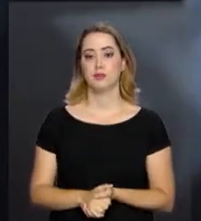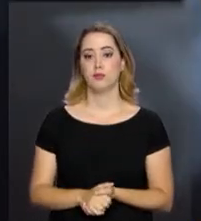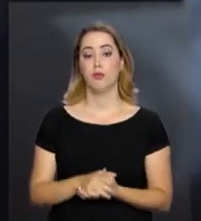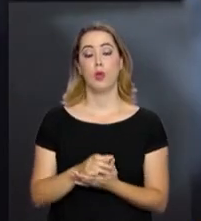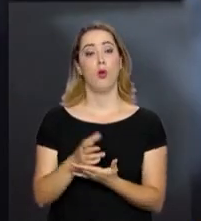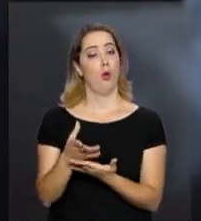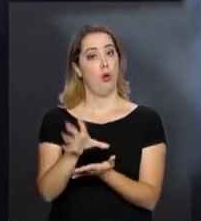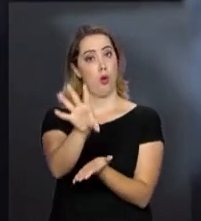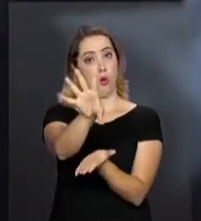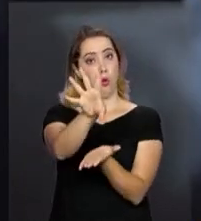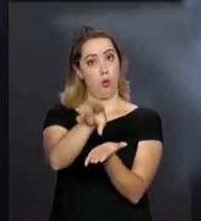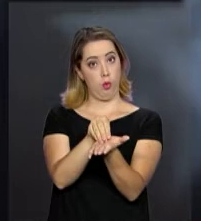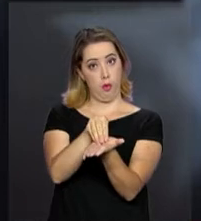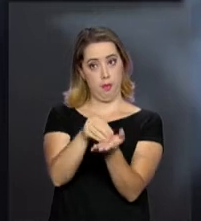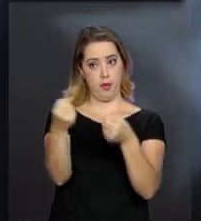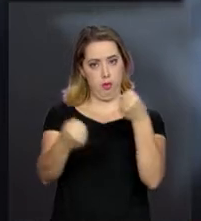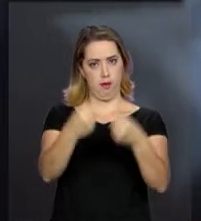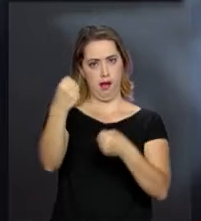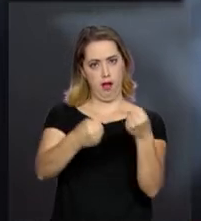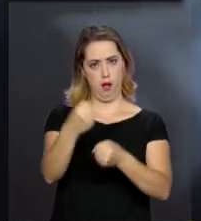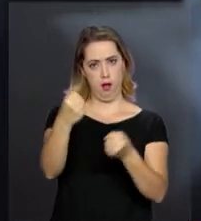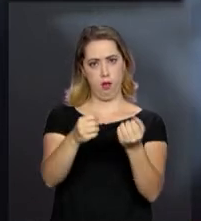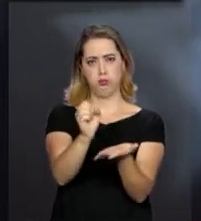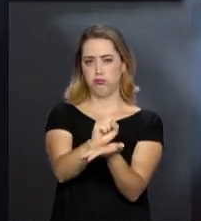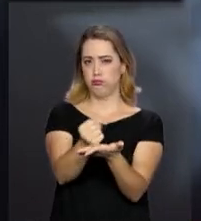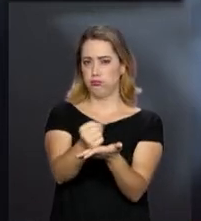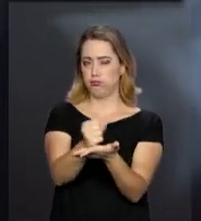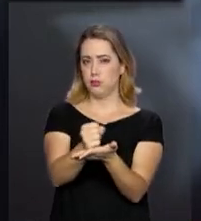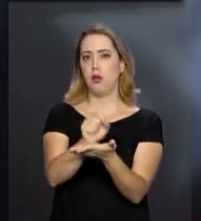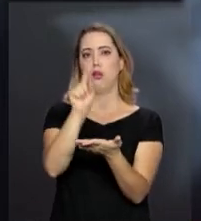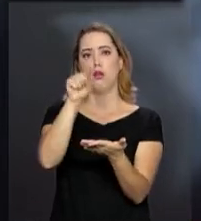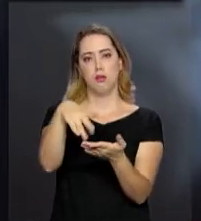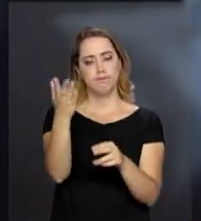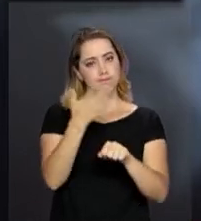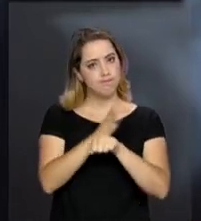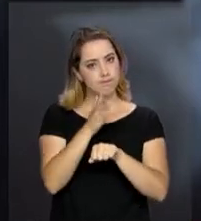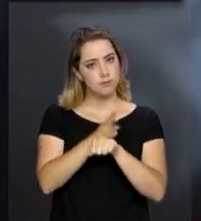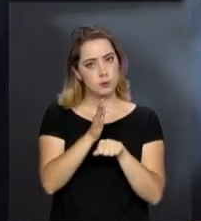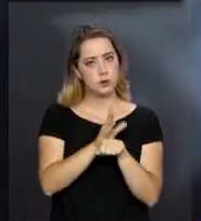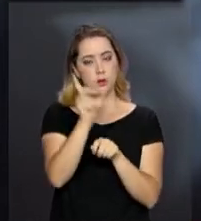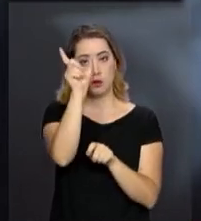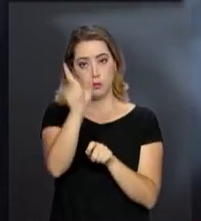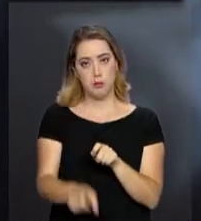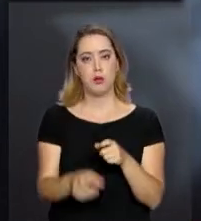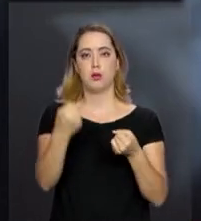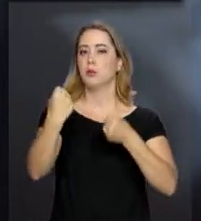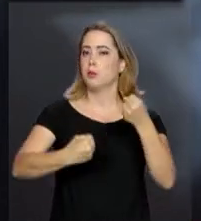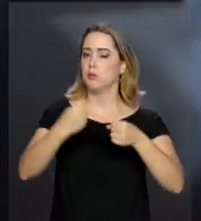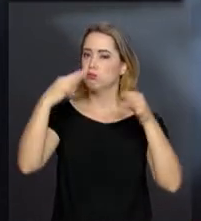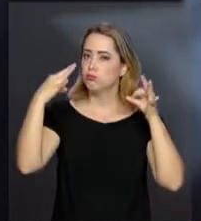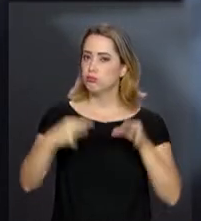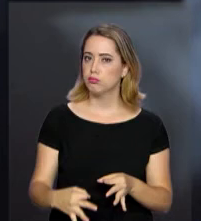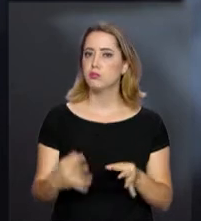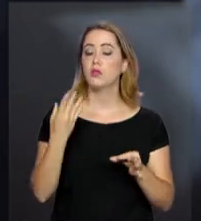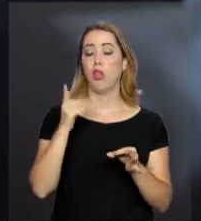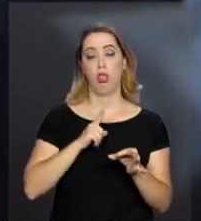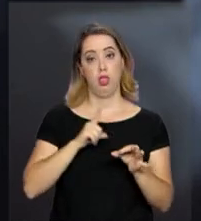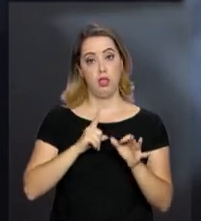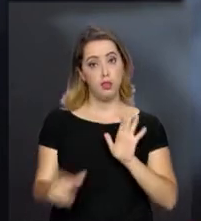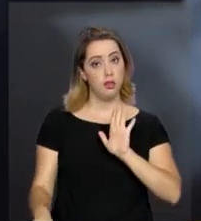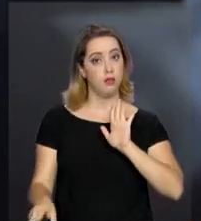direção é uma ferramenta para o aperfeiçoamento da formação do condutor. Ele é normatizado pela resolução